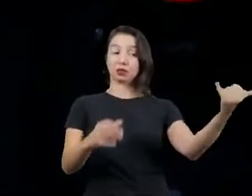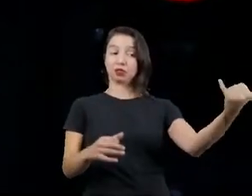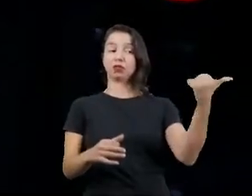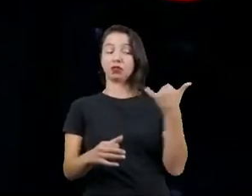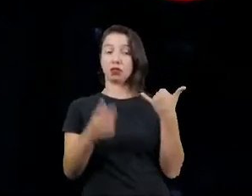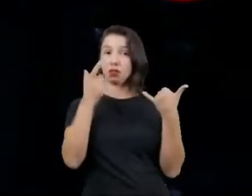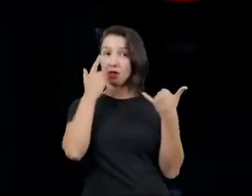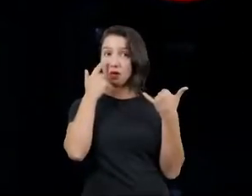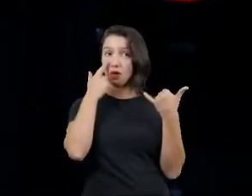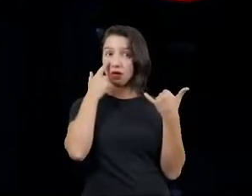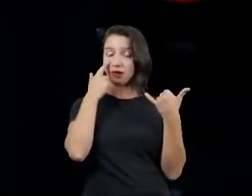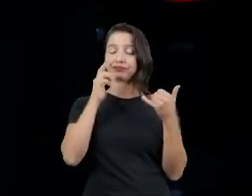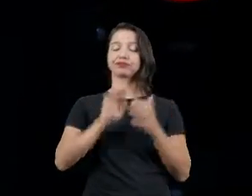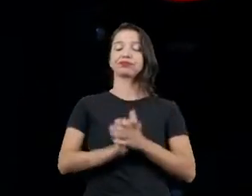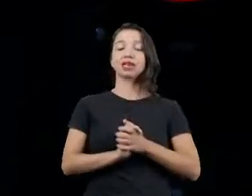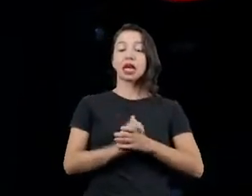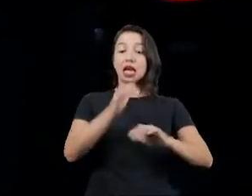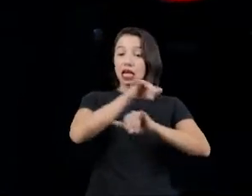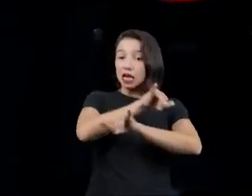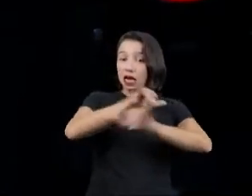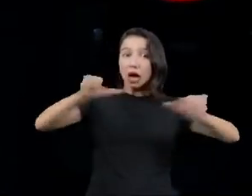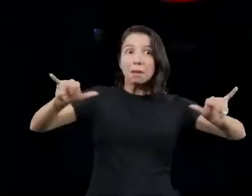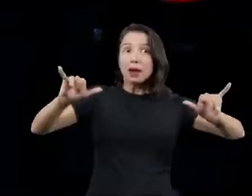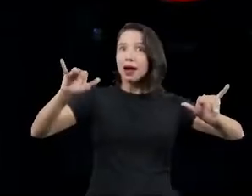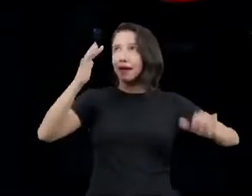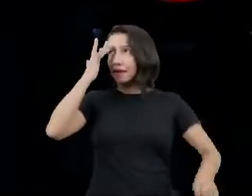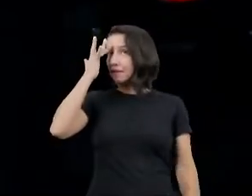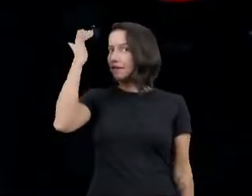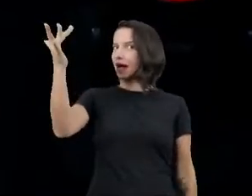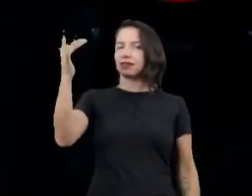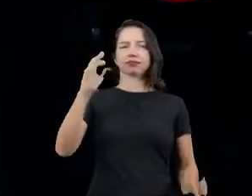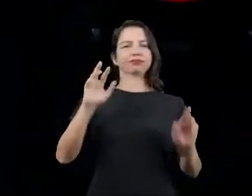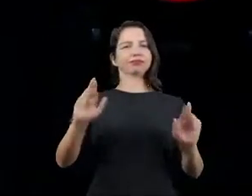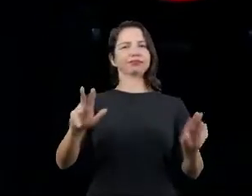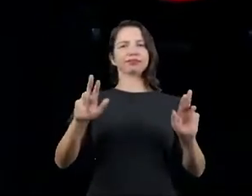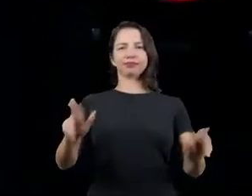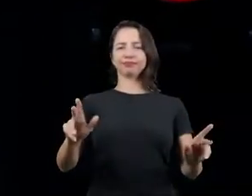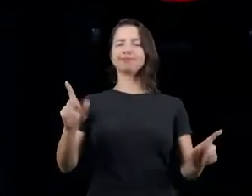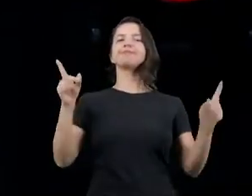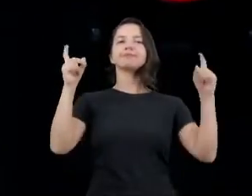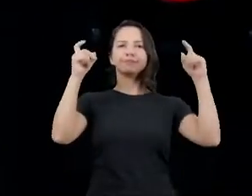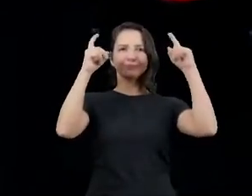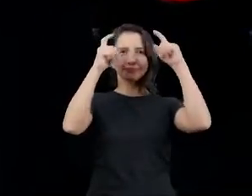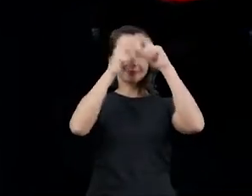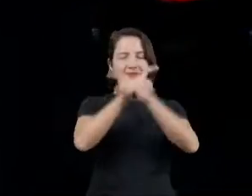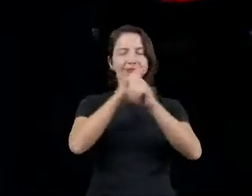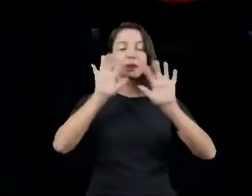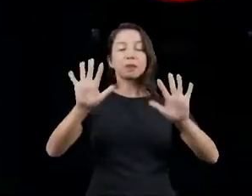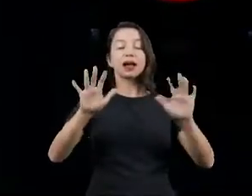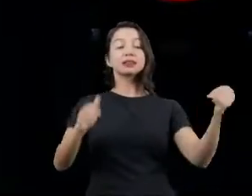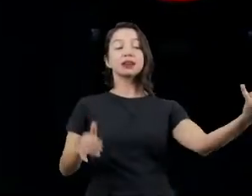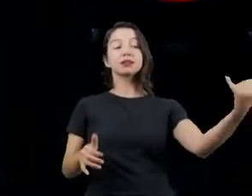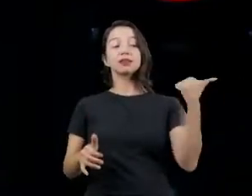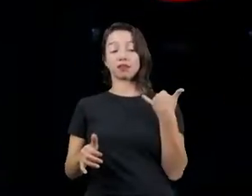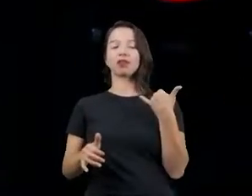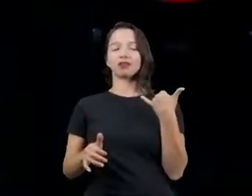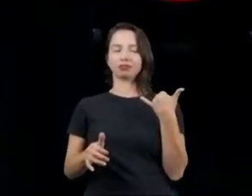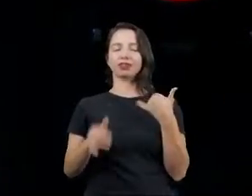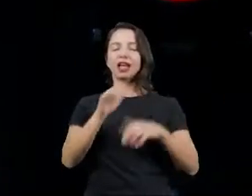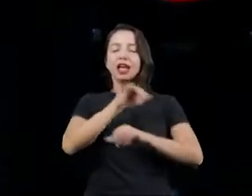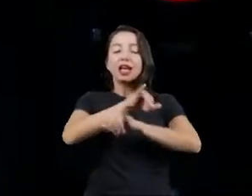bonita. E o presidente Lula tinha razão, uma campanha bonita. Nós